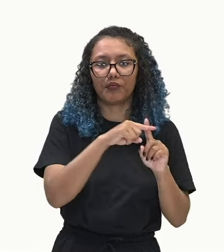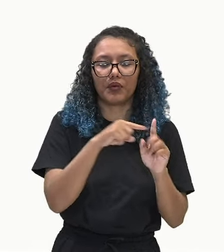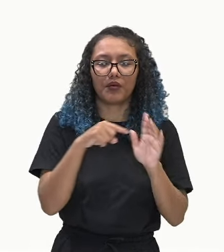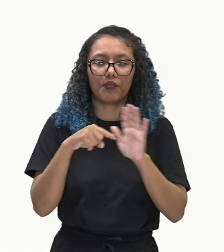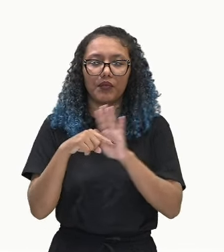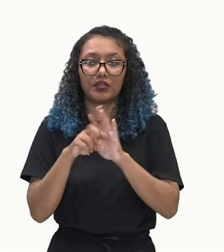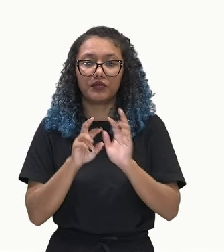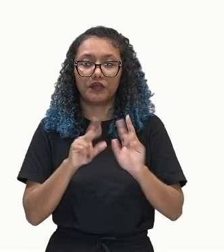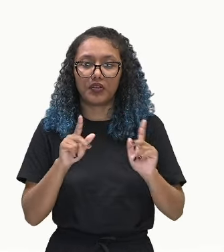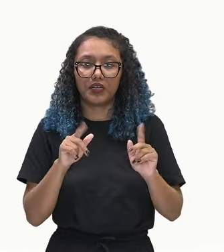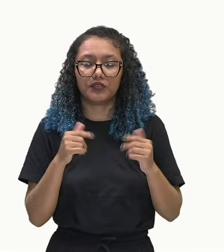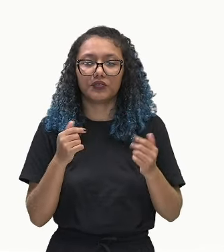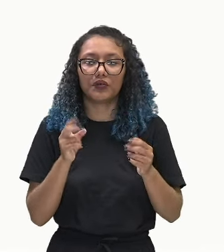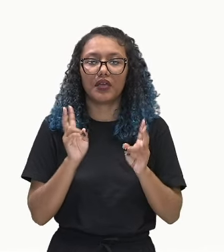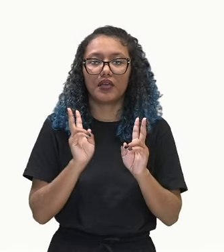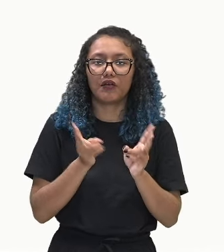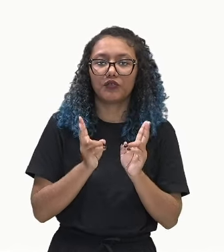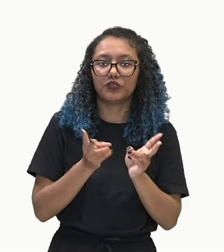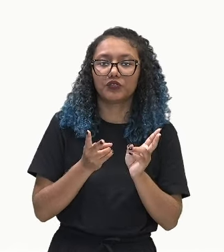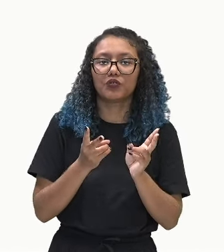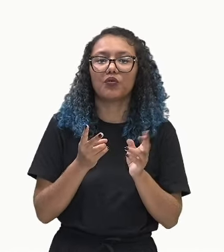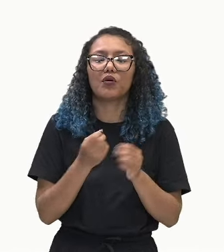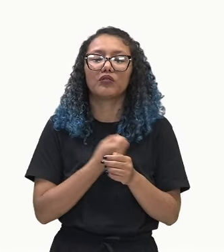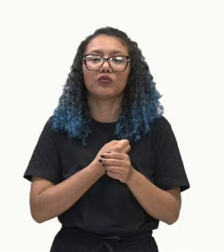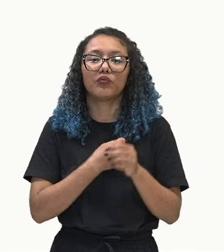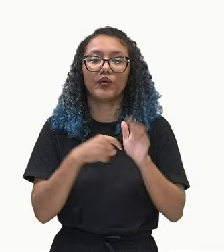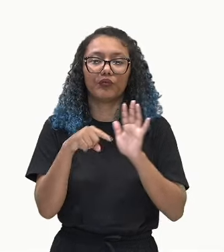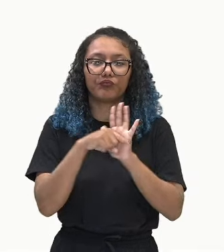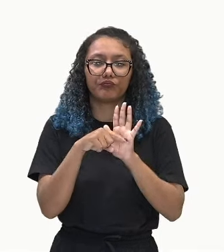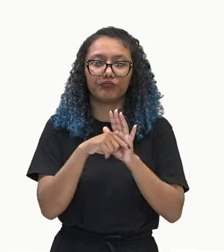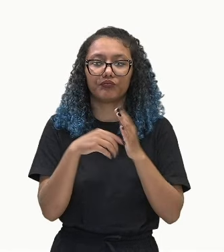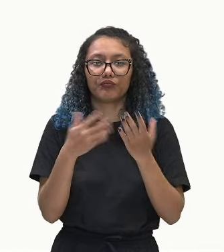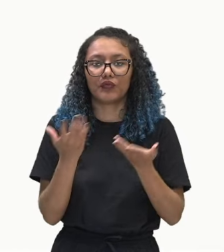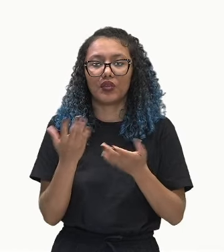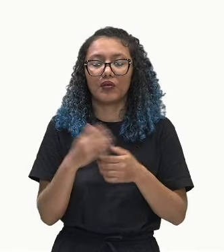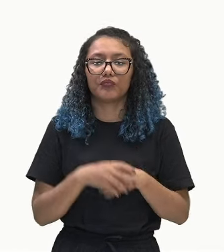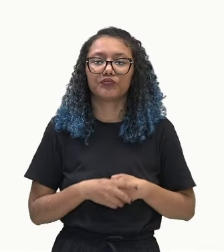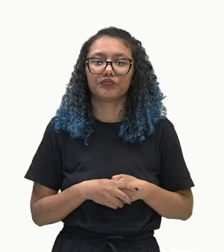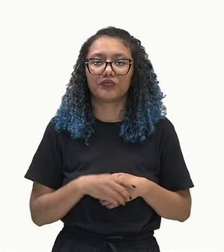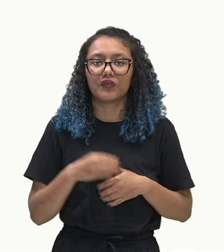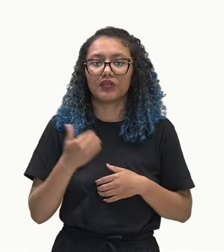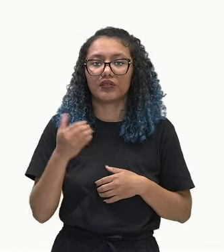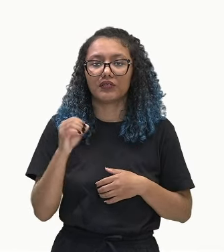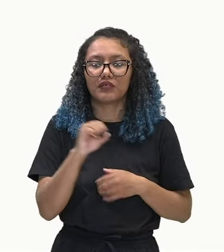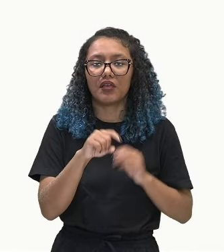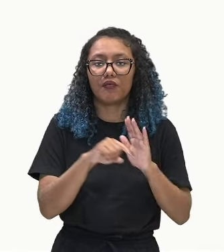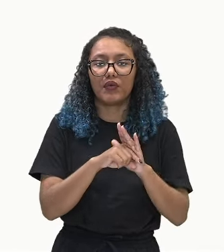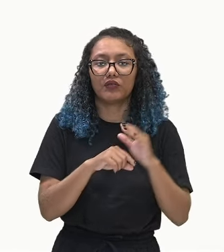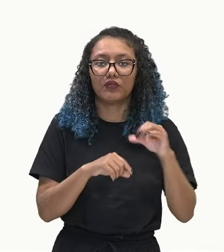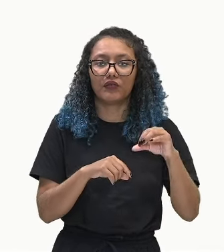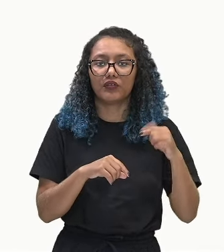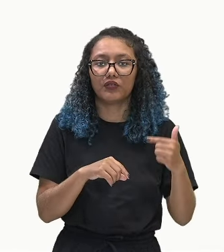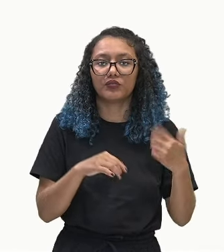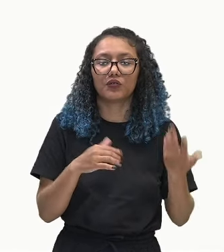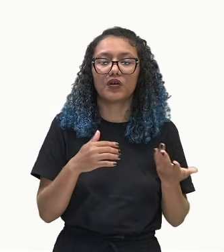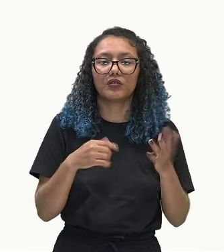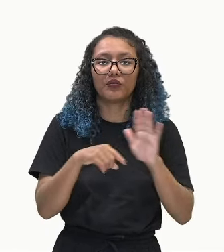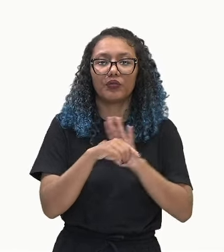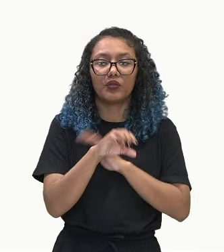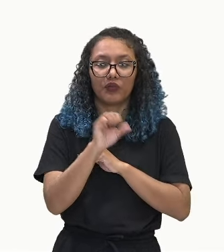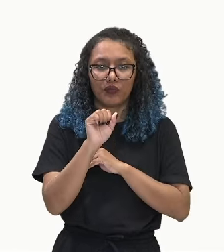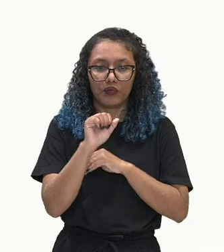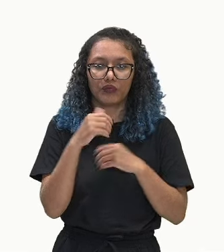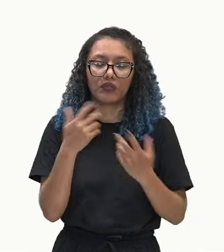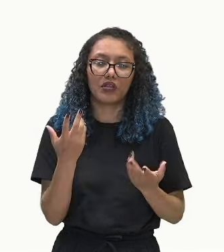O sinal negativo. 100 menos 92 dá 8. Então, a razão dessa PA é menos 8.